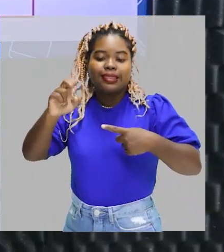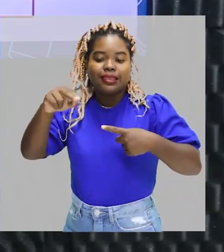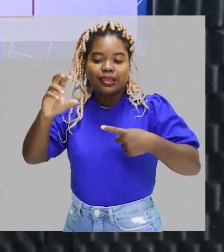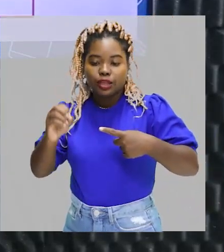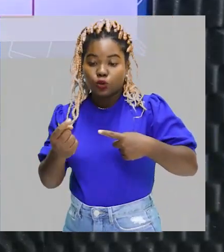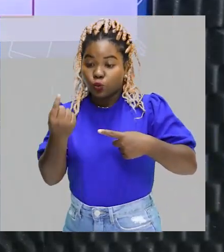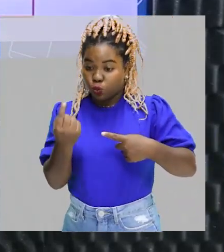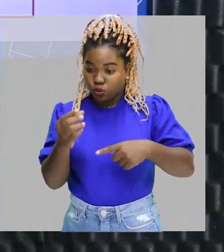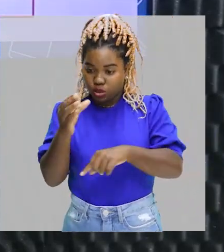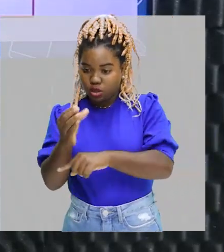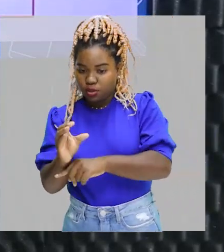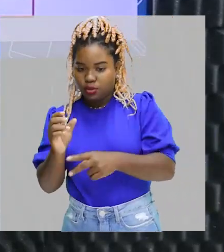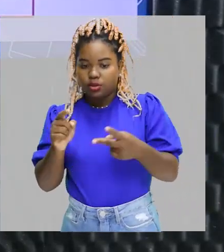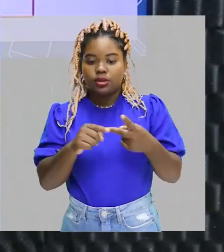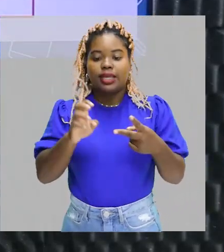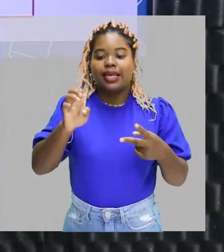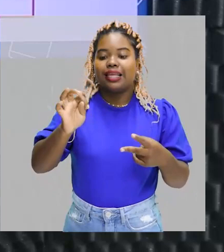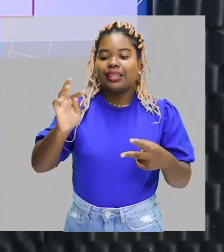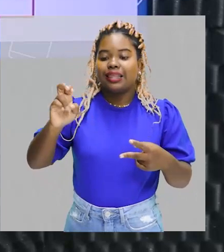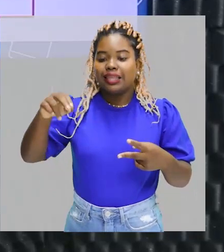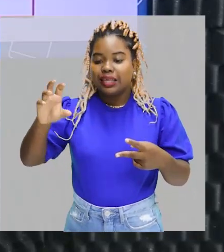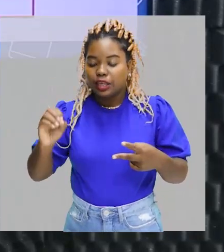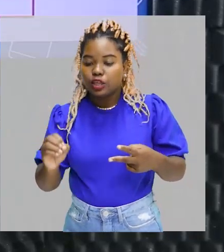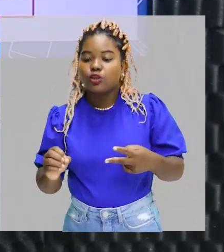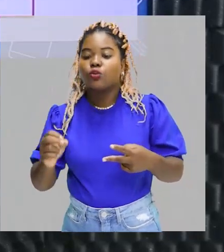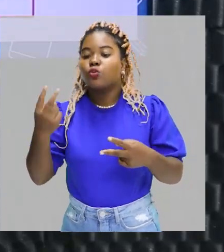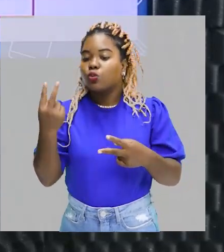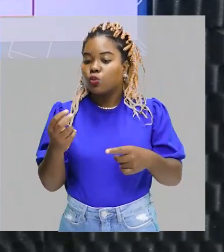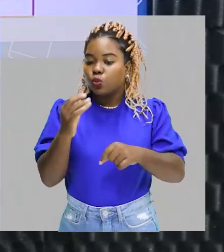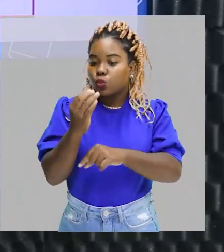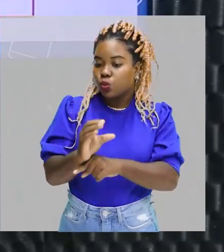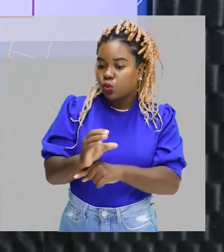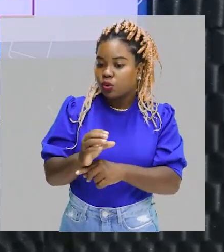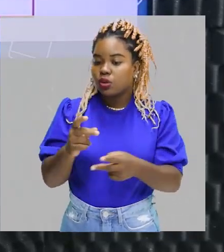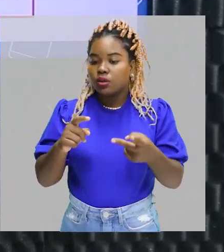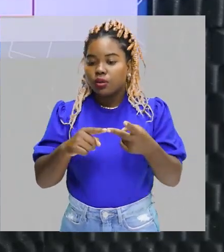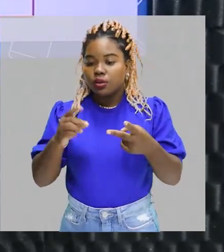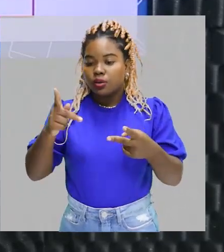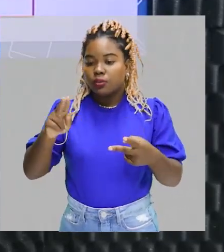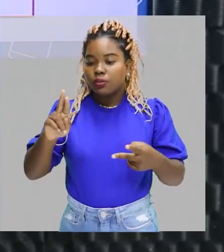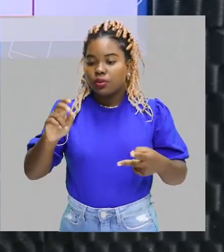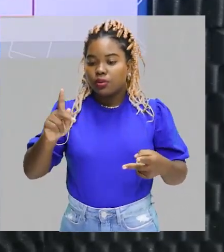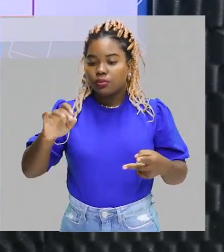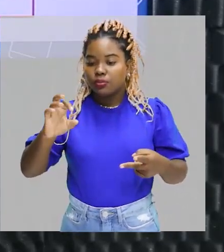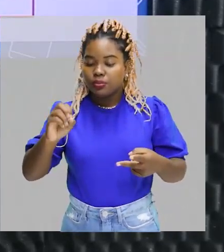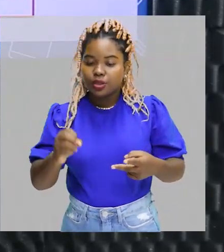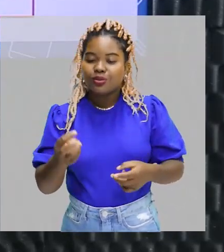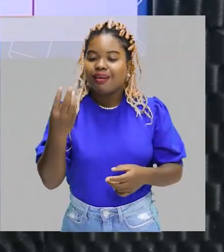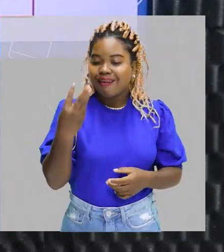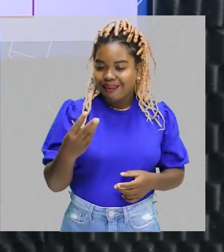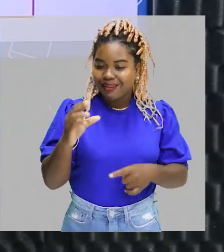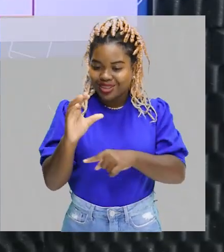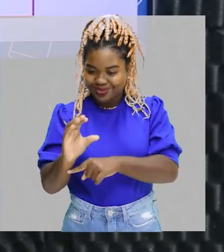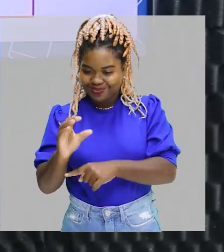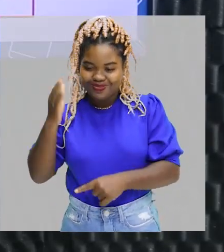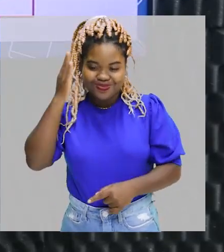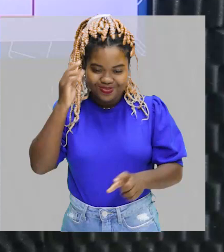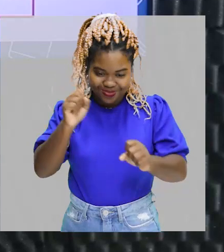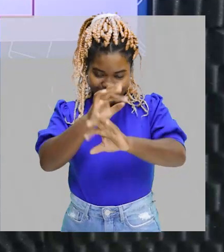eteno, dois carbonos, propino, então, nós temos aqui três carbonos. Show!